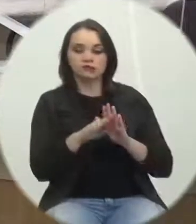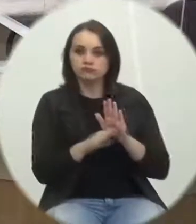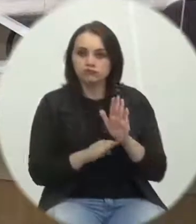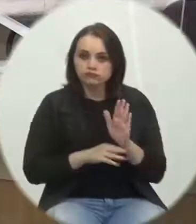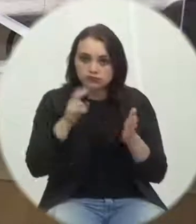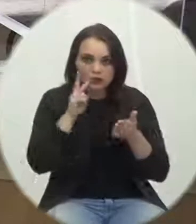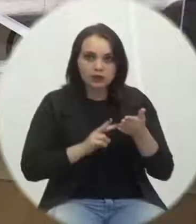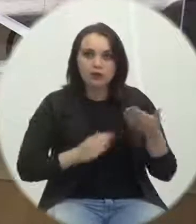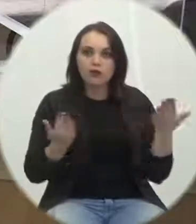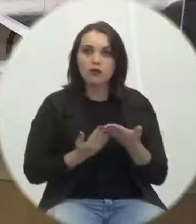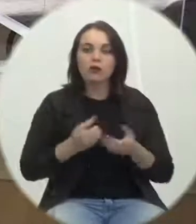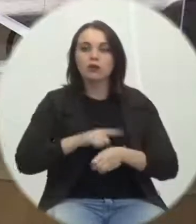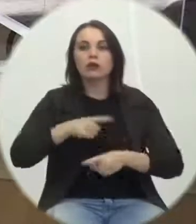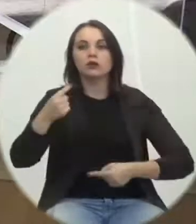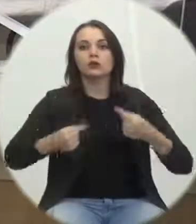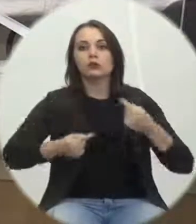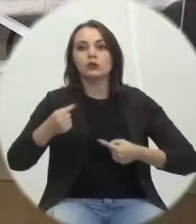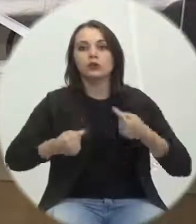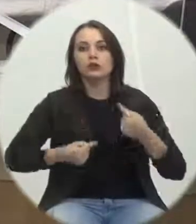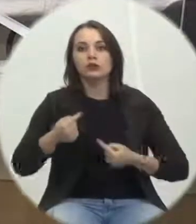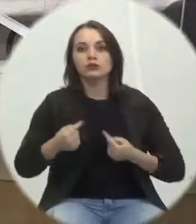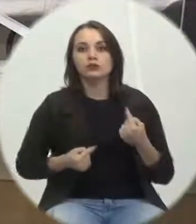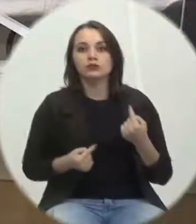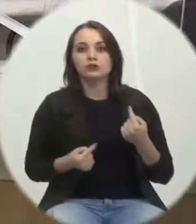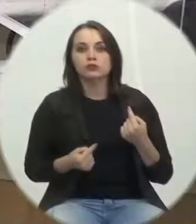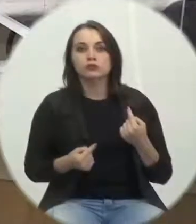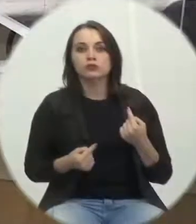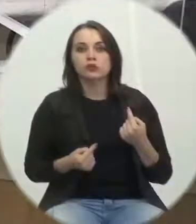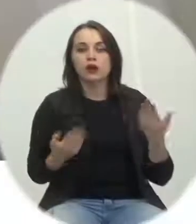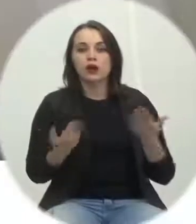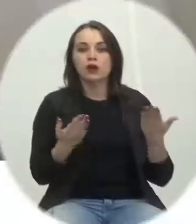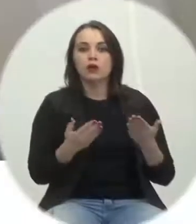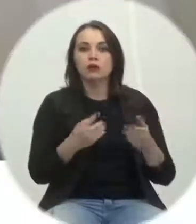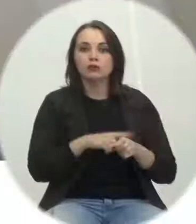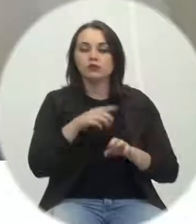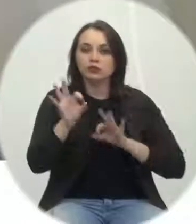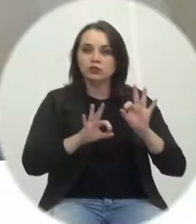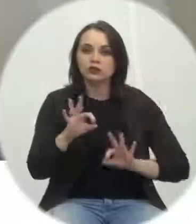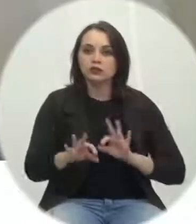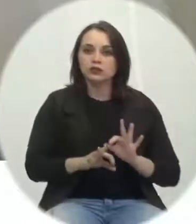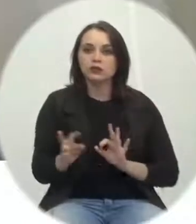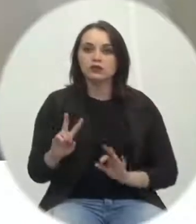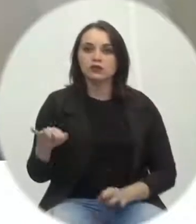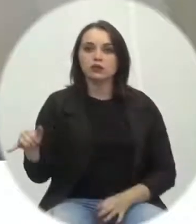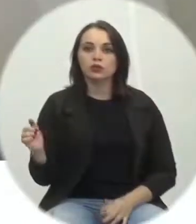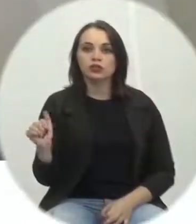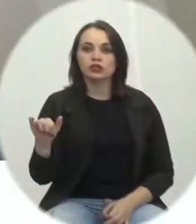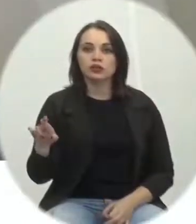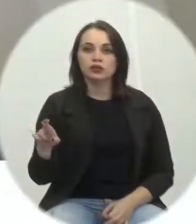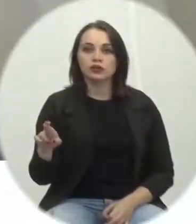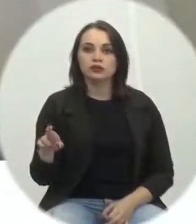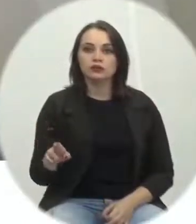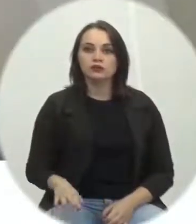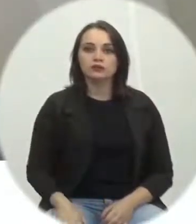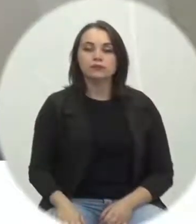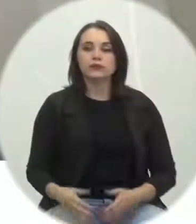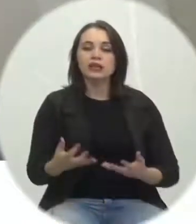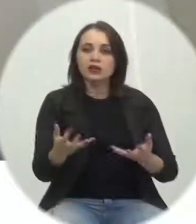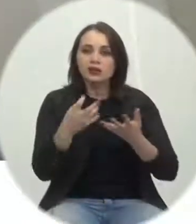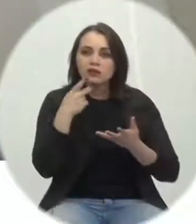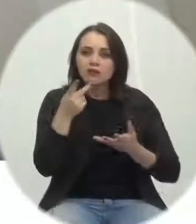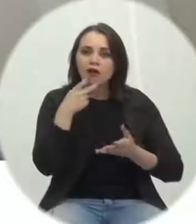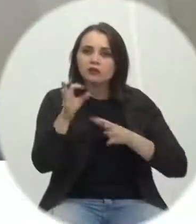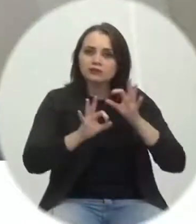o horário político. Com a palavra... Questão ordem, presidente. Questão de ordem cedida ao vereador Jair. A minha questão de ordem, presidente,